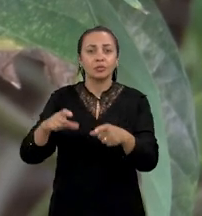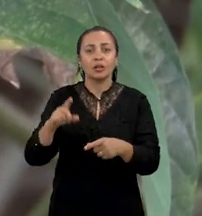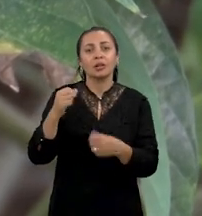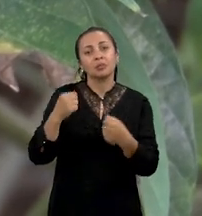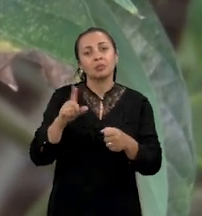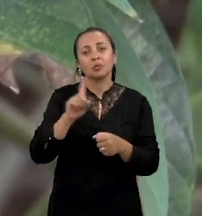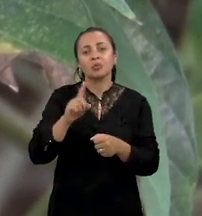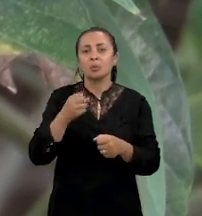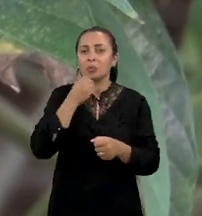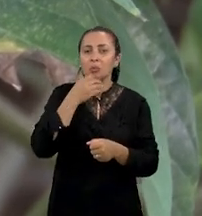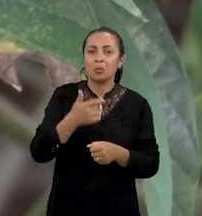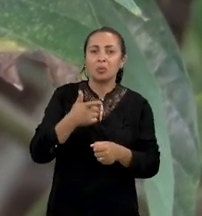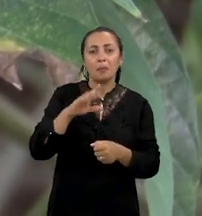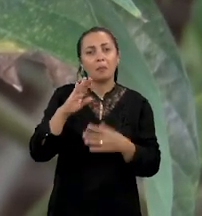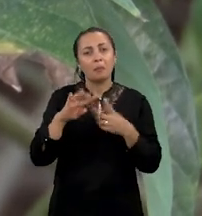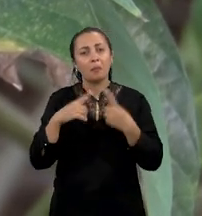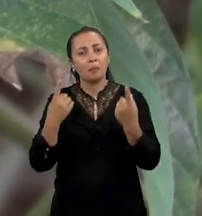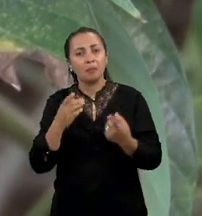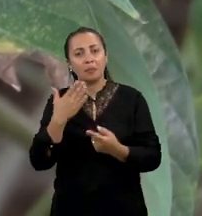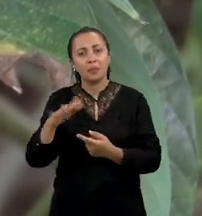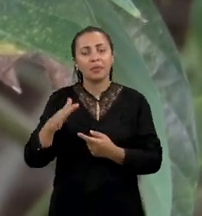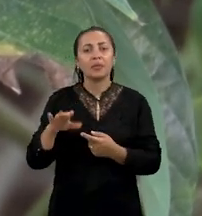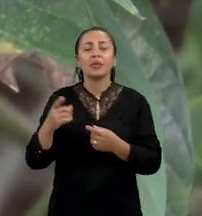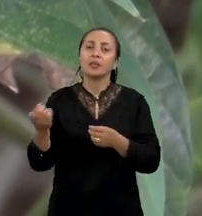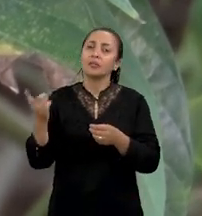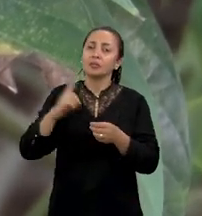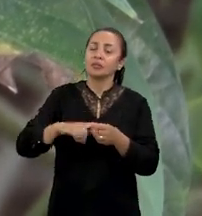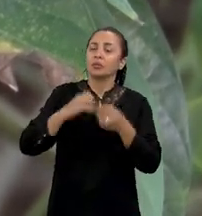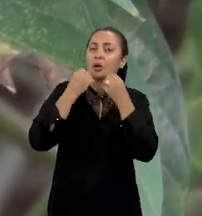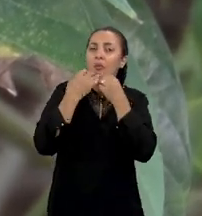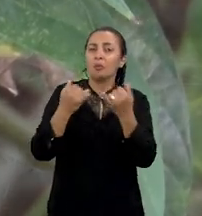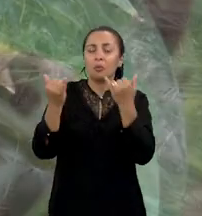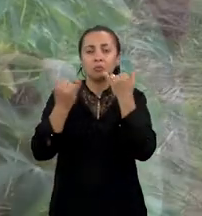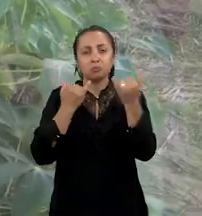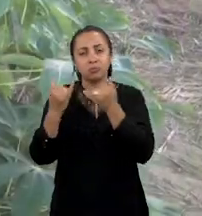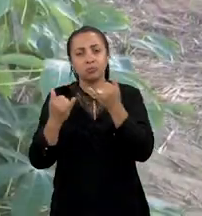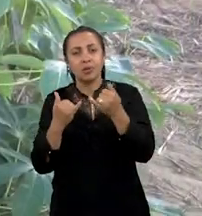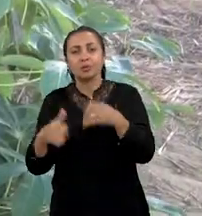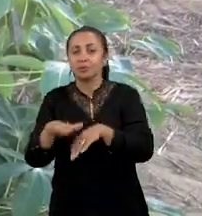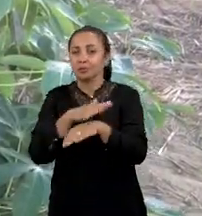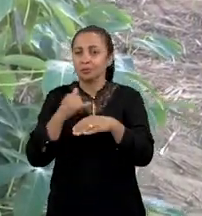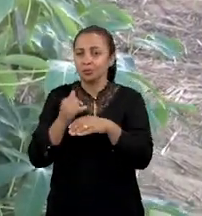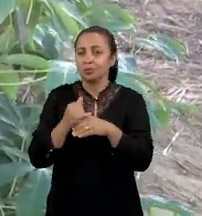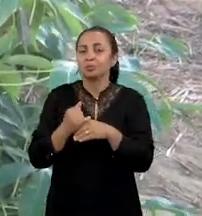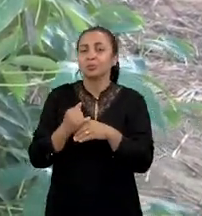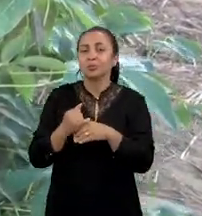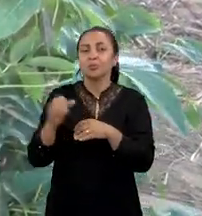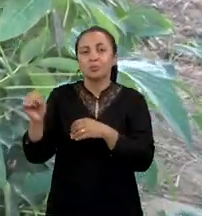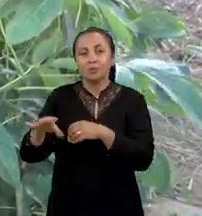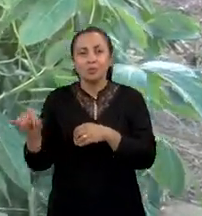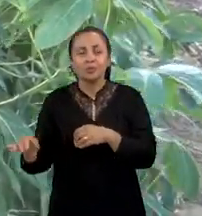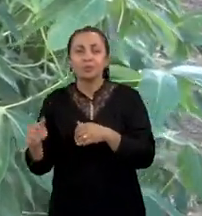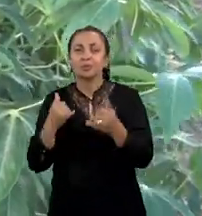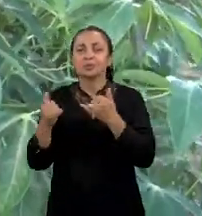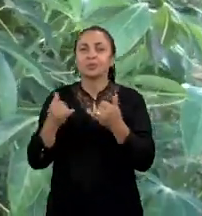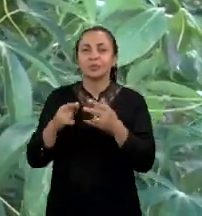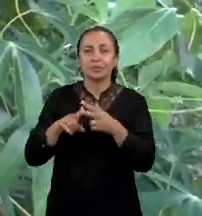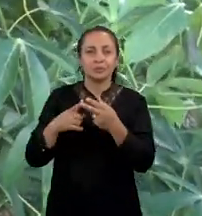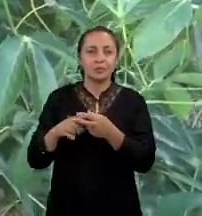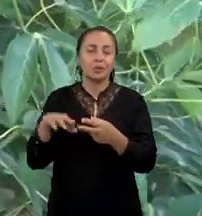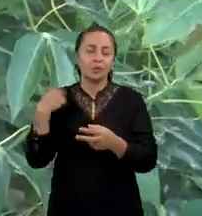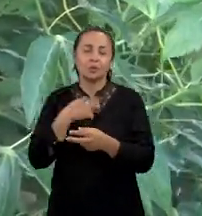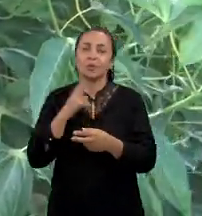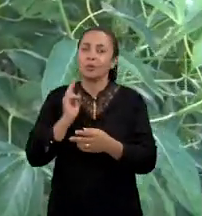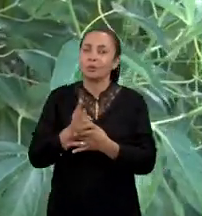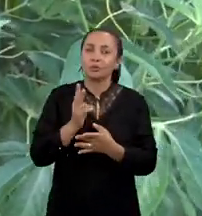variedade pode ir muito bem. Mas, na média, os produtores têm retornado uma boa informação sobre o potencial produtivo dessas variedades.